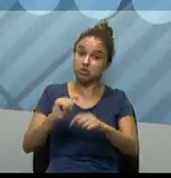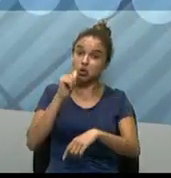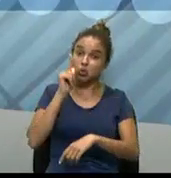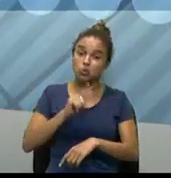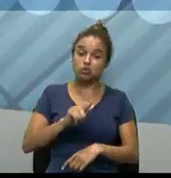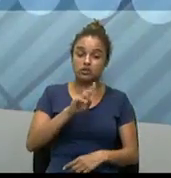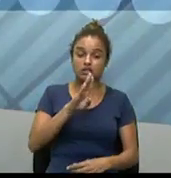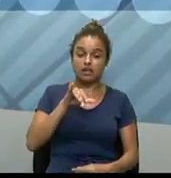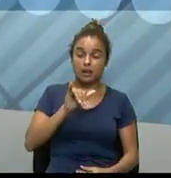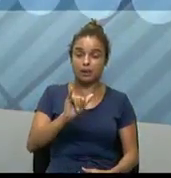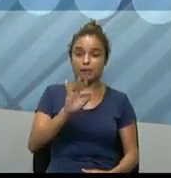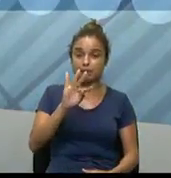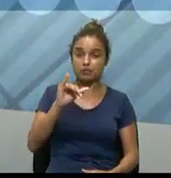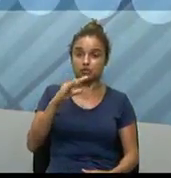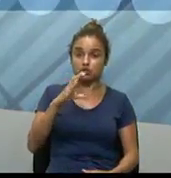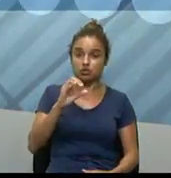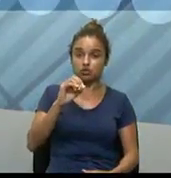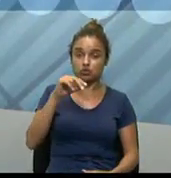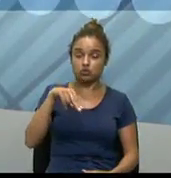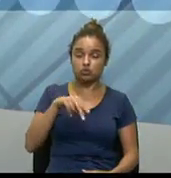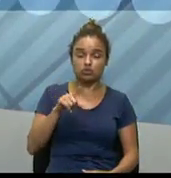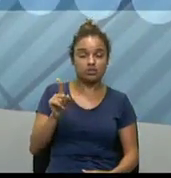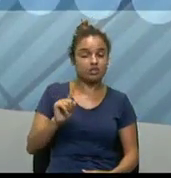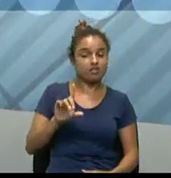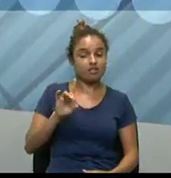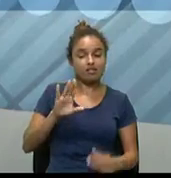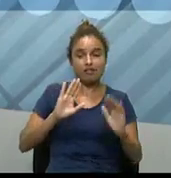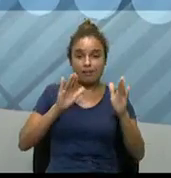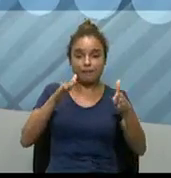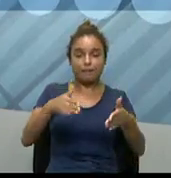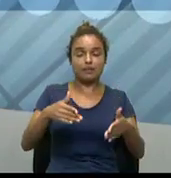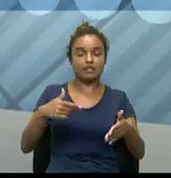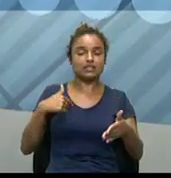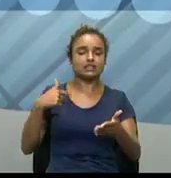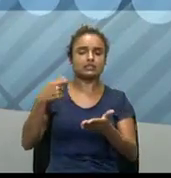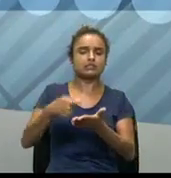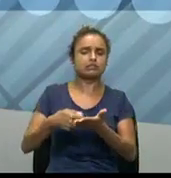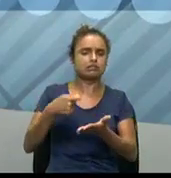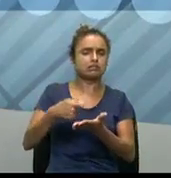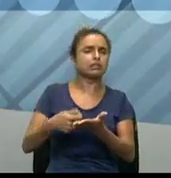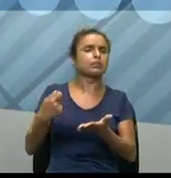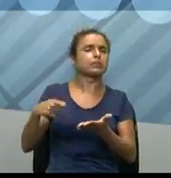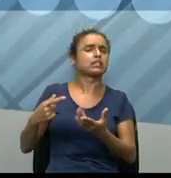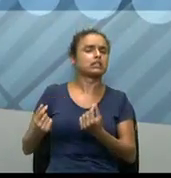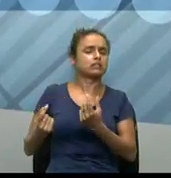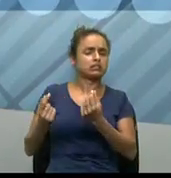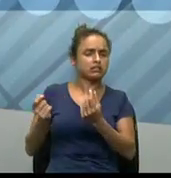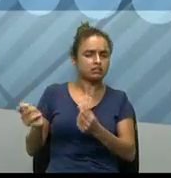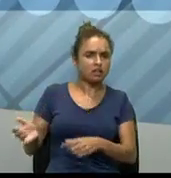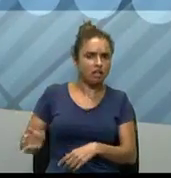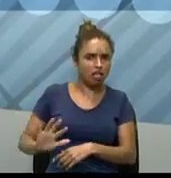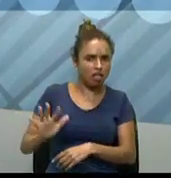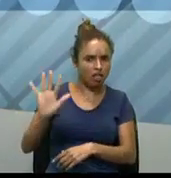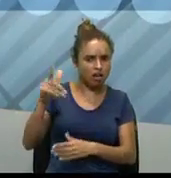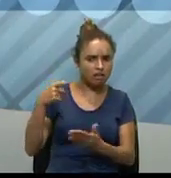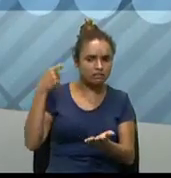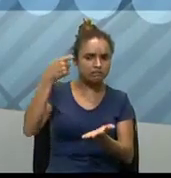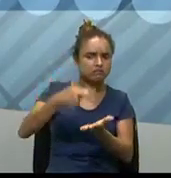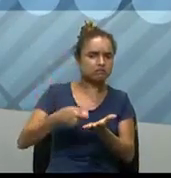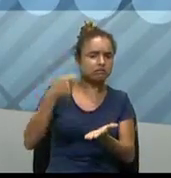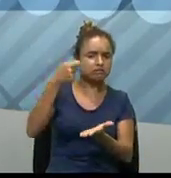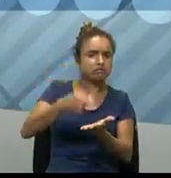é, não só a questão da tecnologia, o investimento, ele é muito alto, né, e, é,